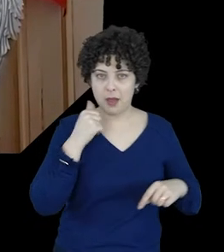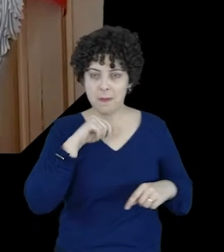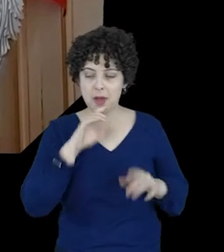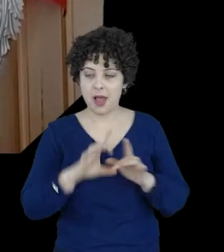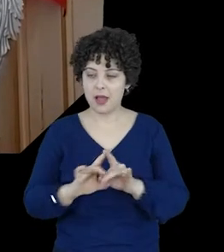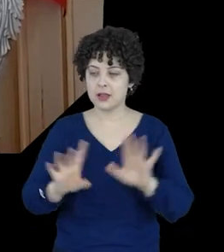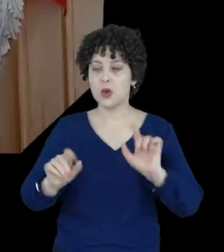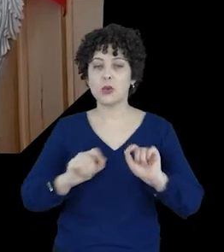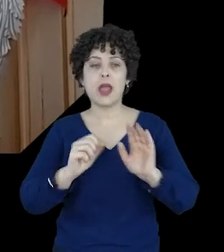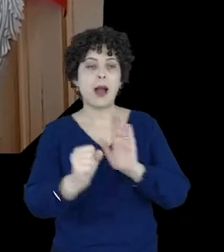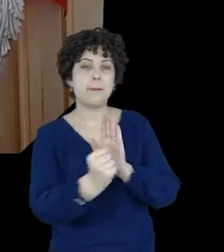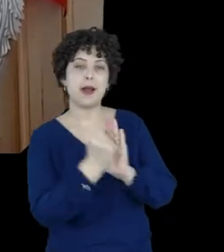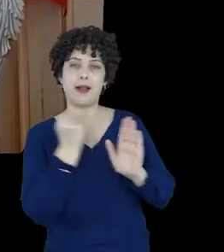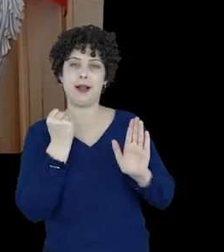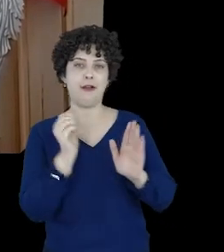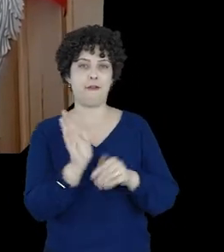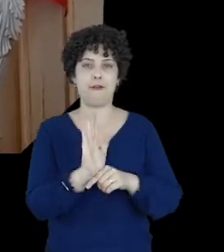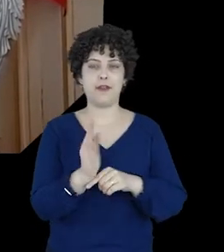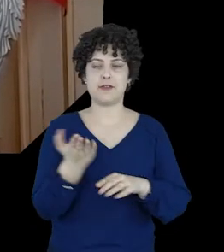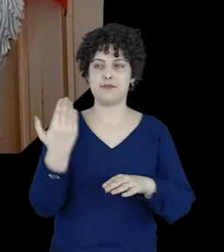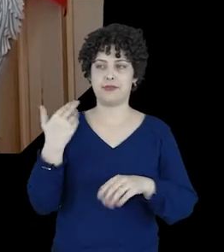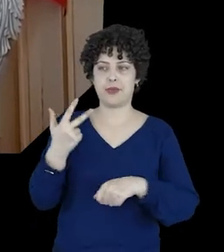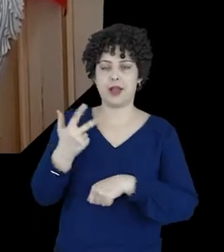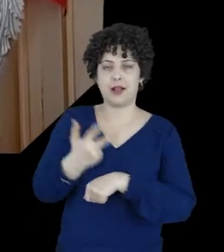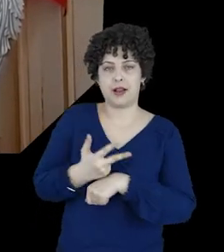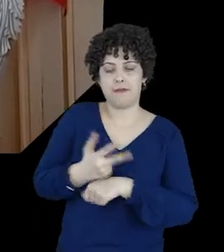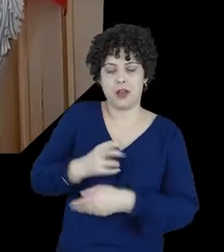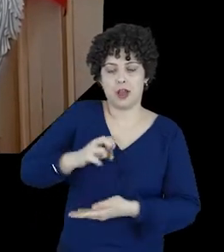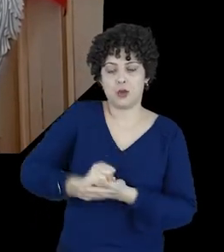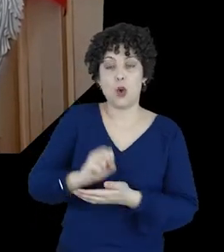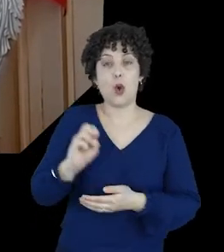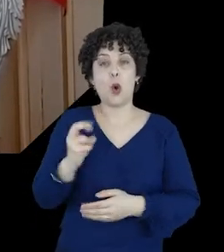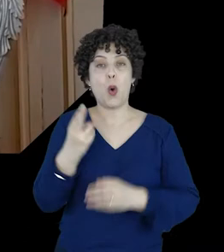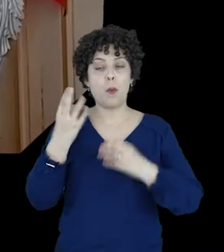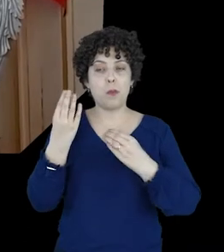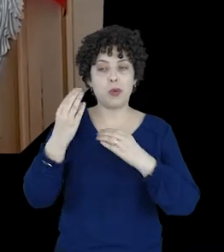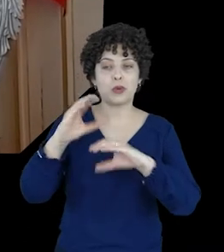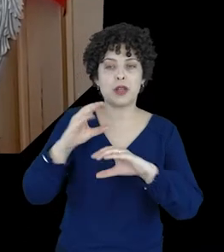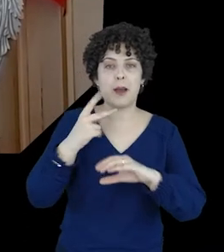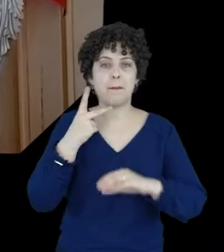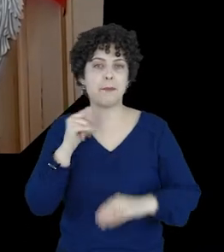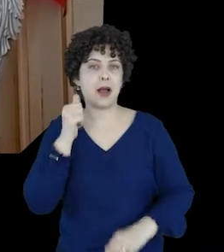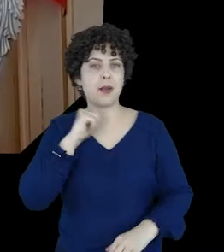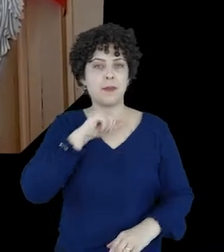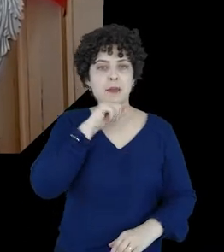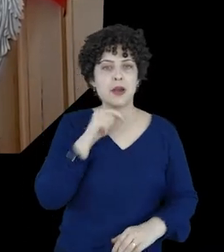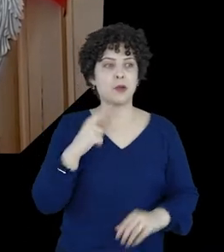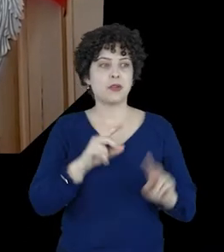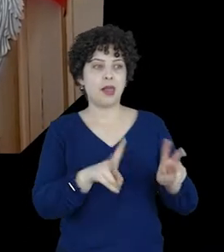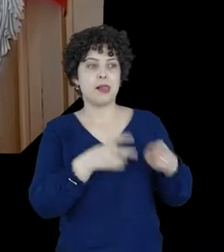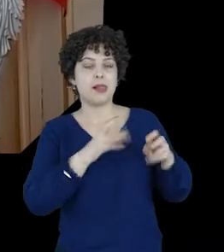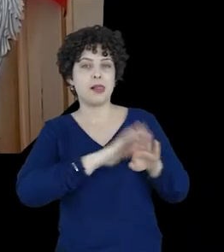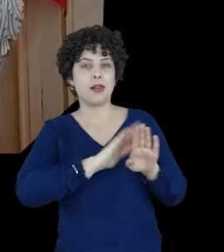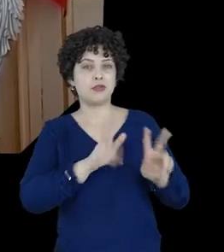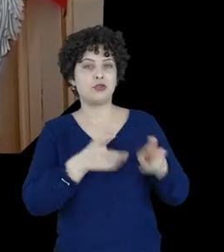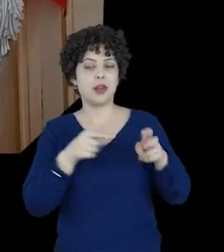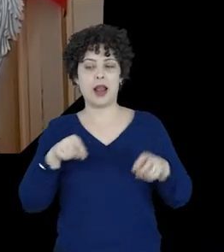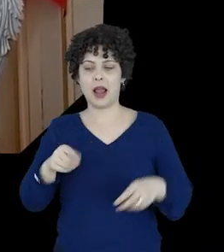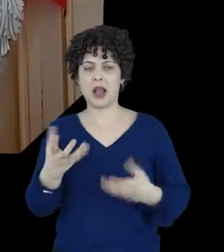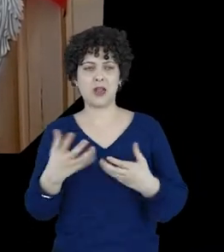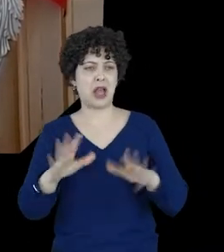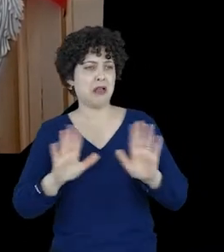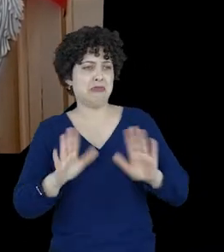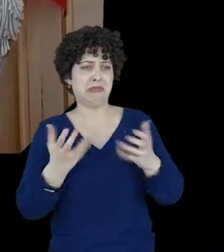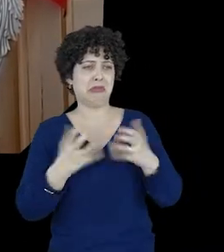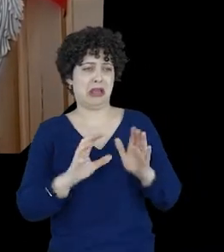pais, a exclusão de vídeos que tenham sido gravados ou postados por seus pais para ganhar dinheiro, mas que